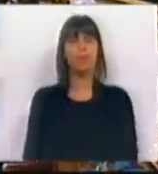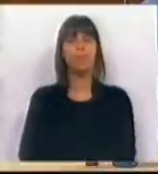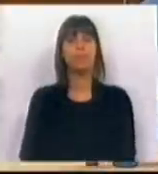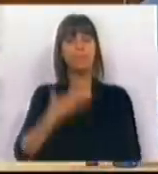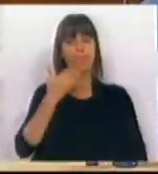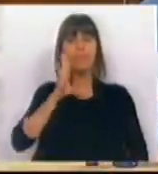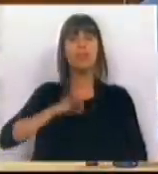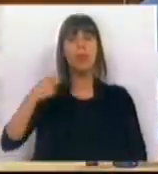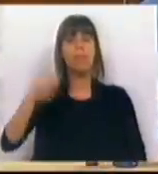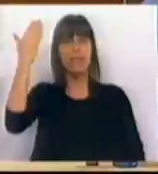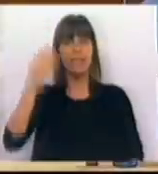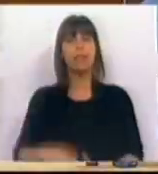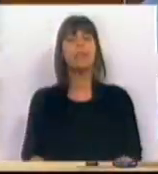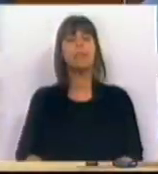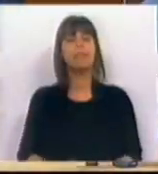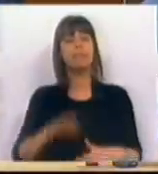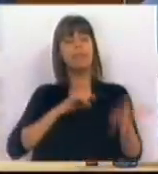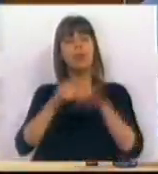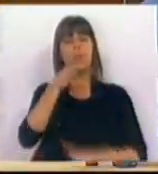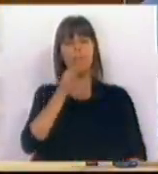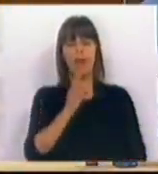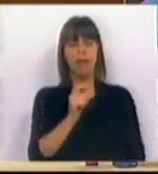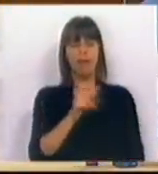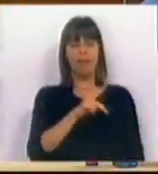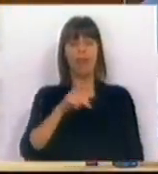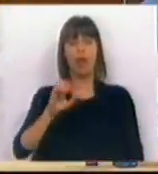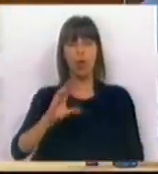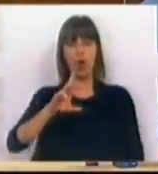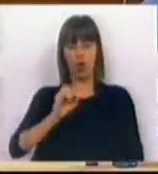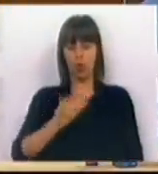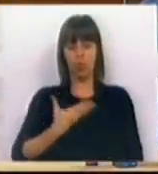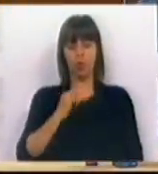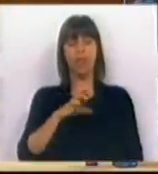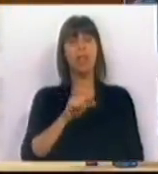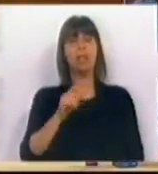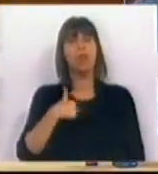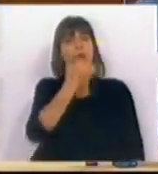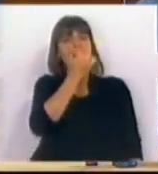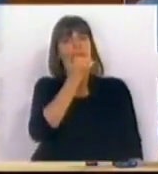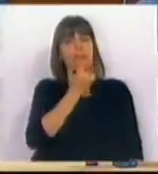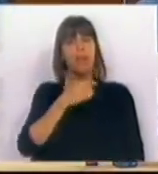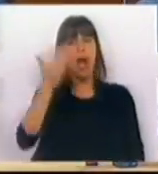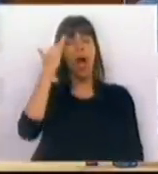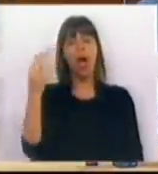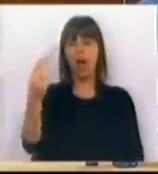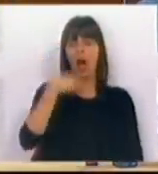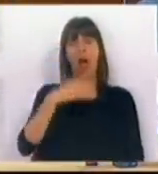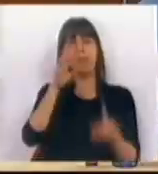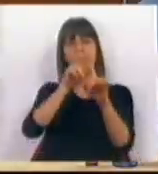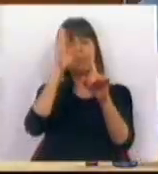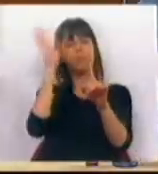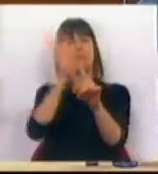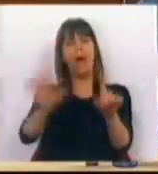Muito obrigado, Sra. Presidente. Sr. Deputado Ferro Rodrigues, eu fico muitíssimo satisfeito com o Sr. Deputado me achar muito previsível.